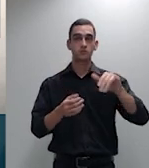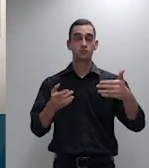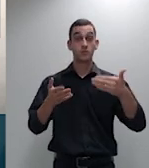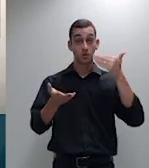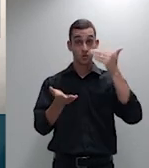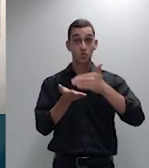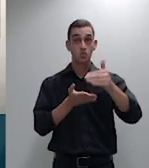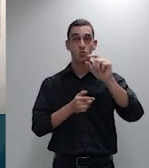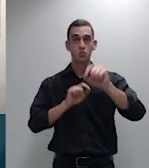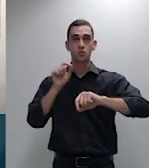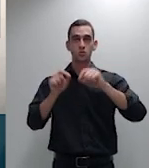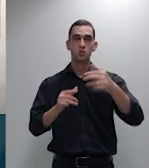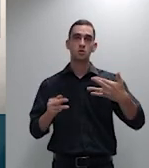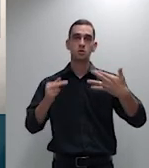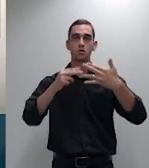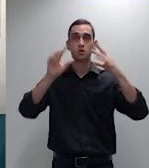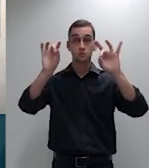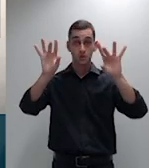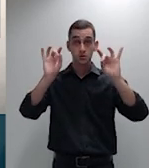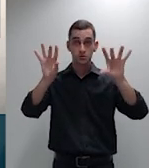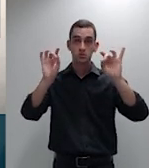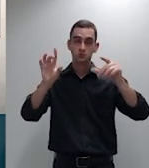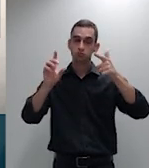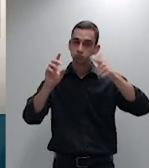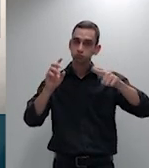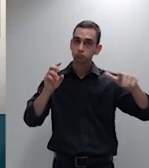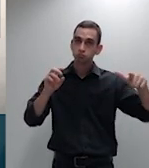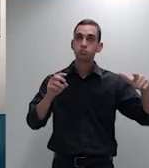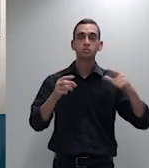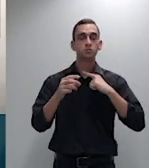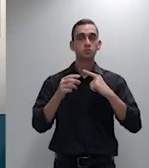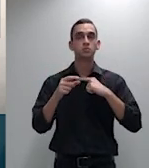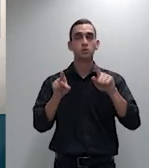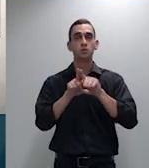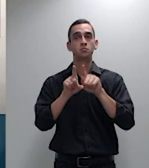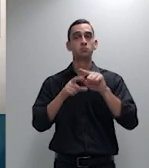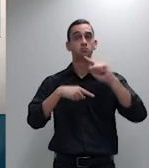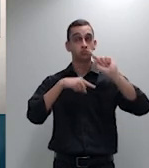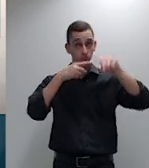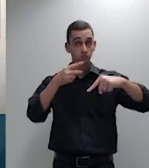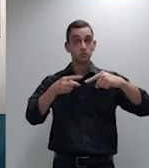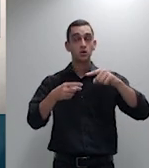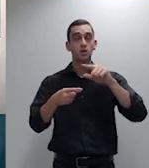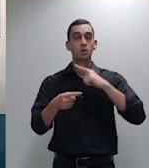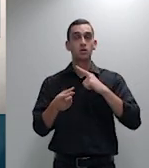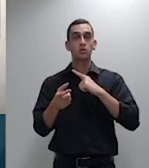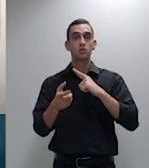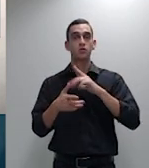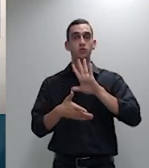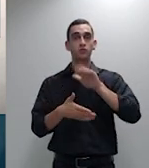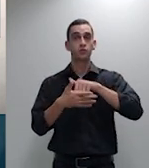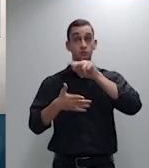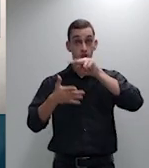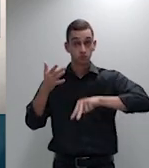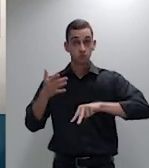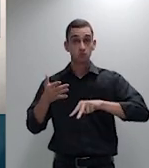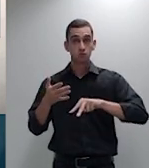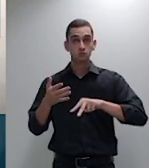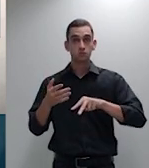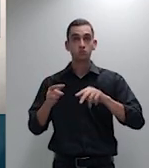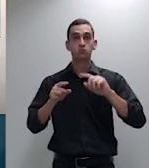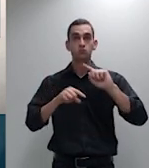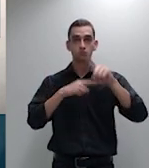depois, seguidos dos votos vistos, visando a encerrar esses julgamentos mais